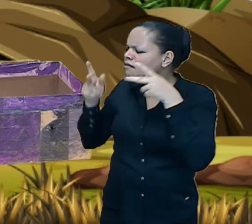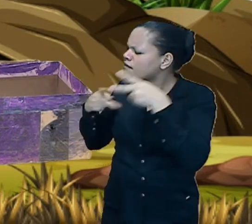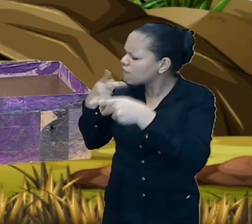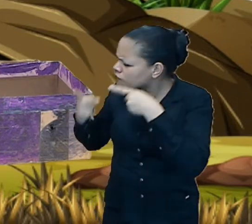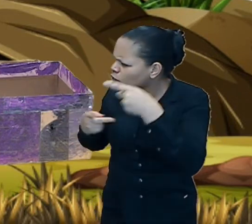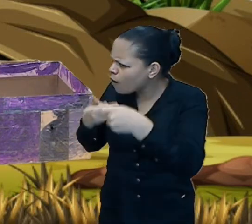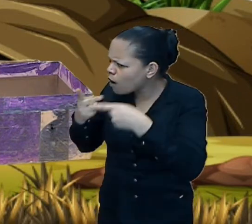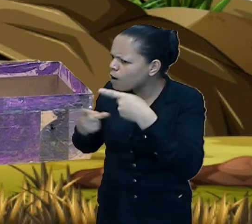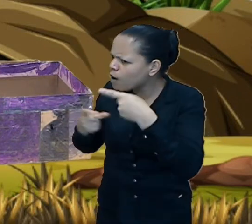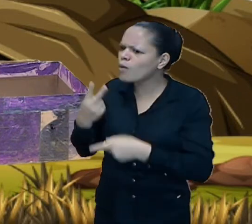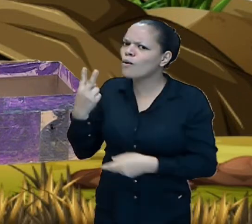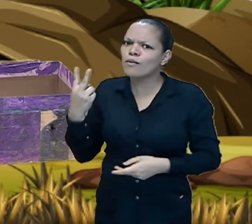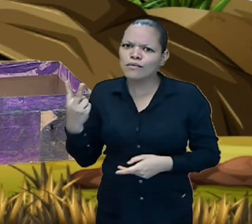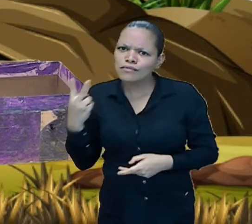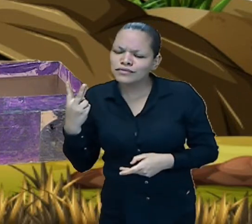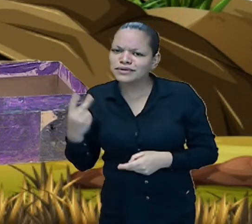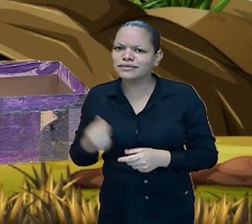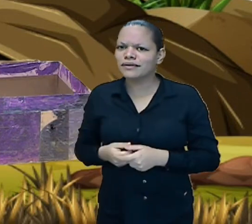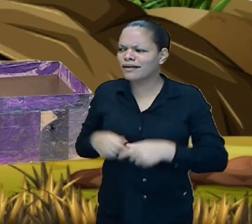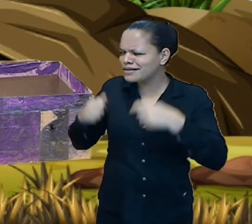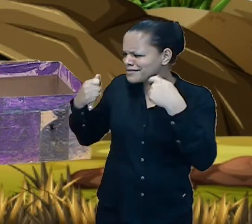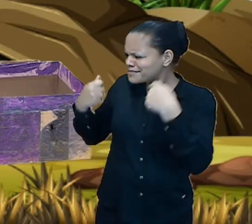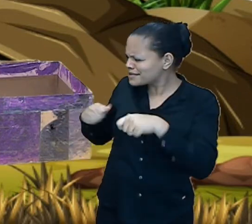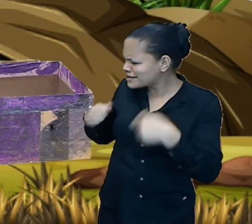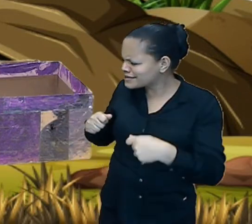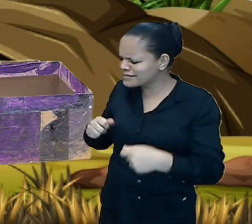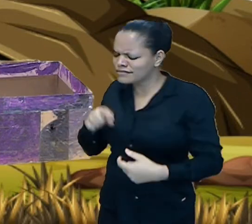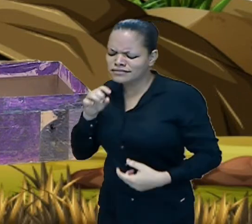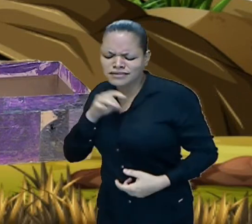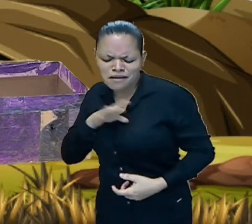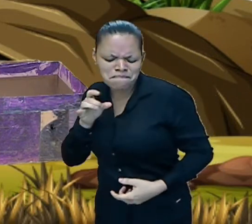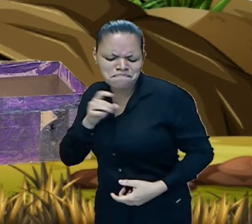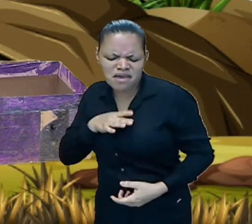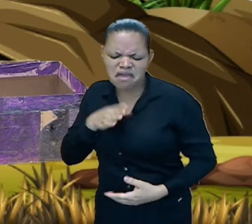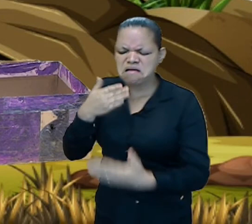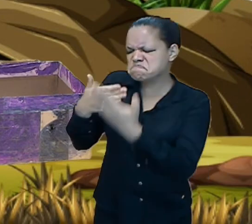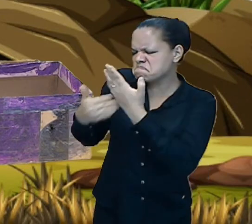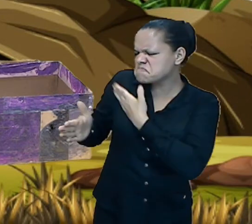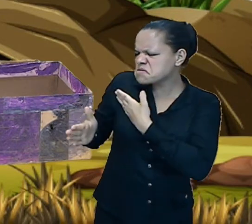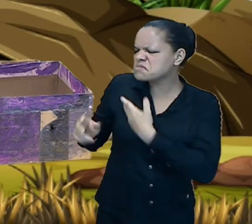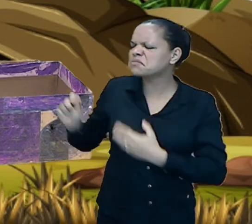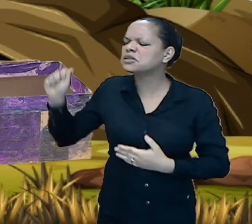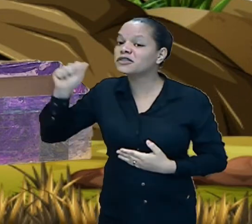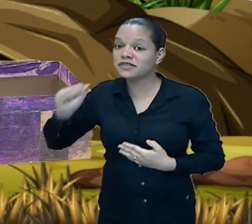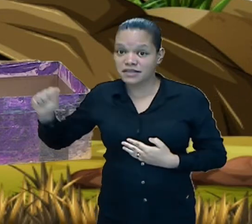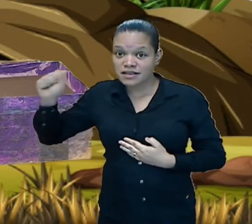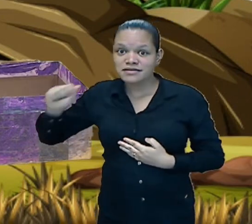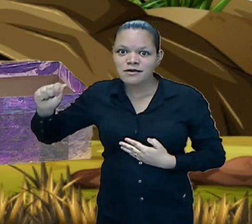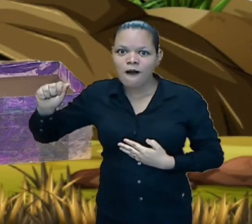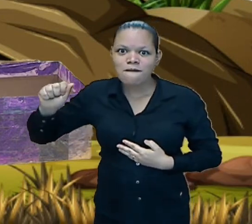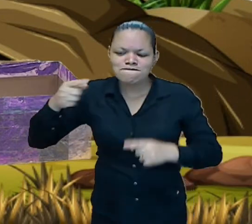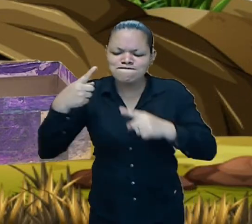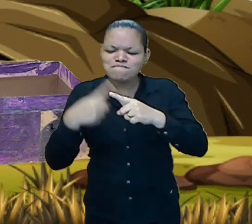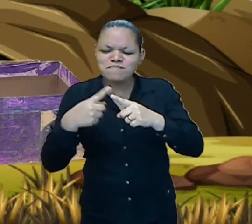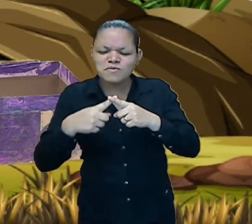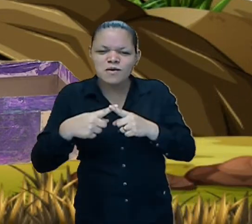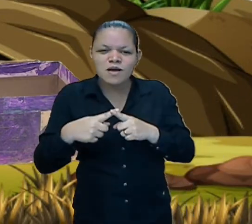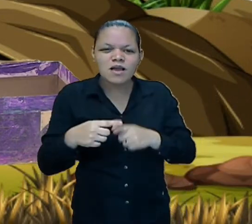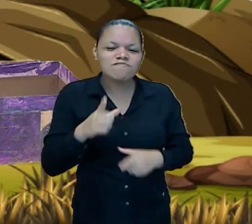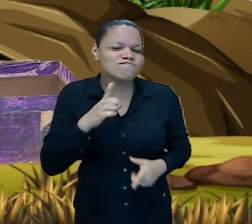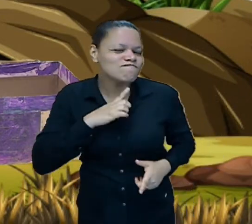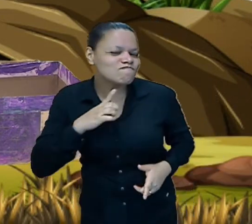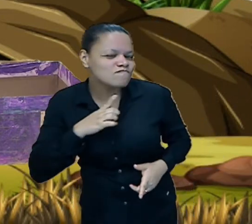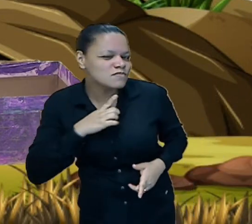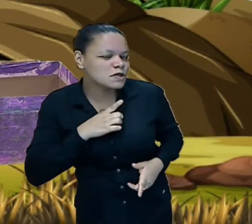lamentando com medo de serem expulsos da associação até porque eu tenho um plano